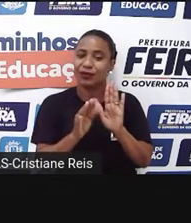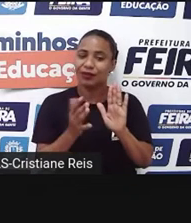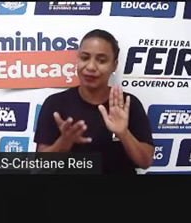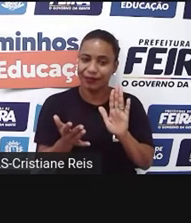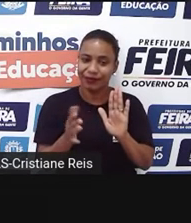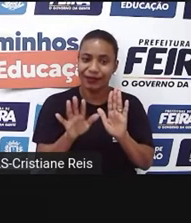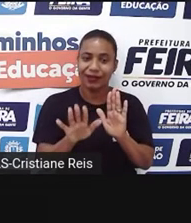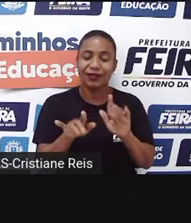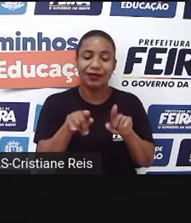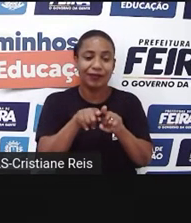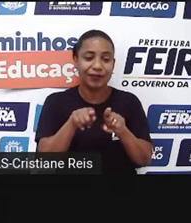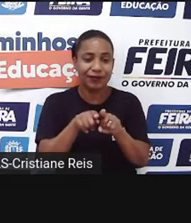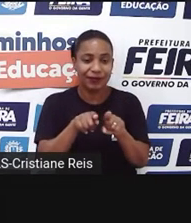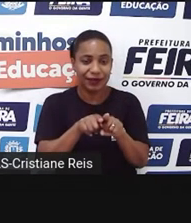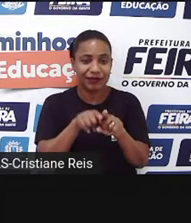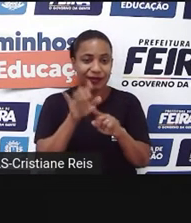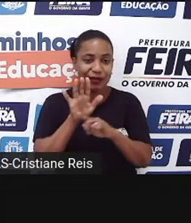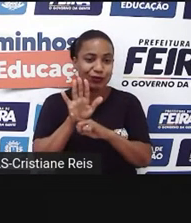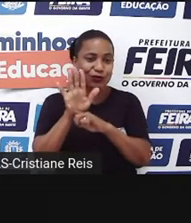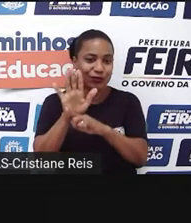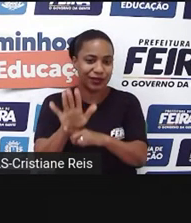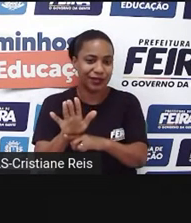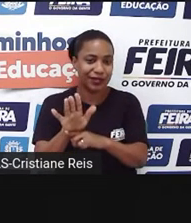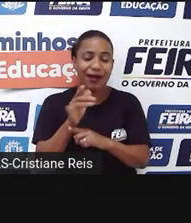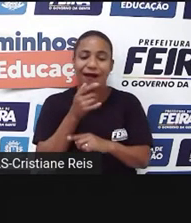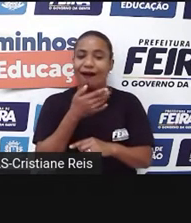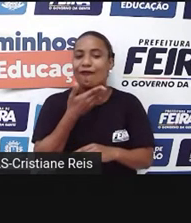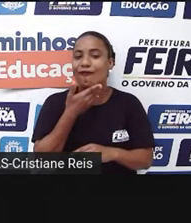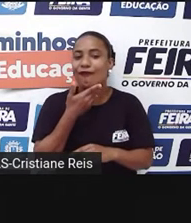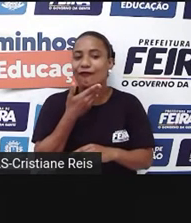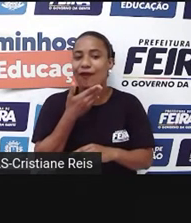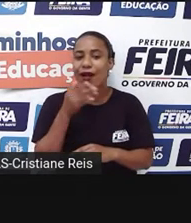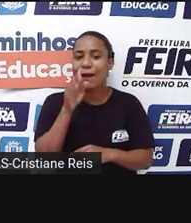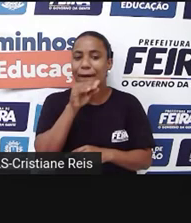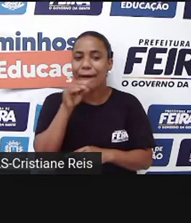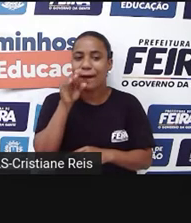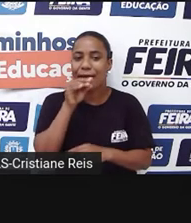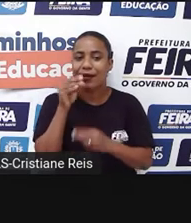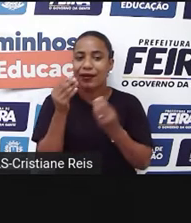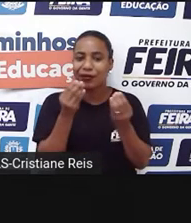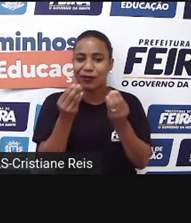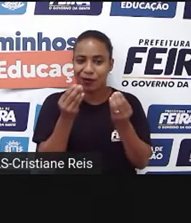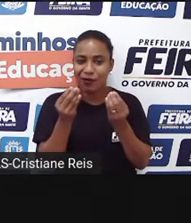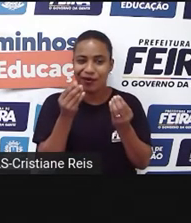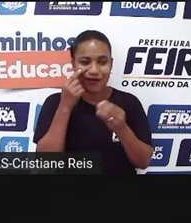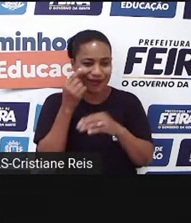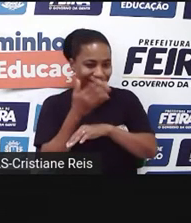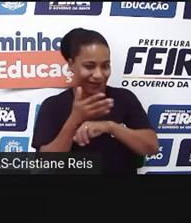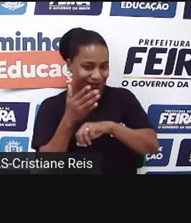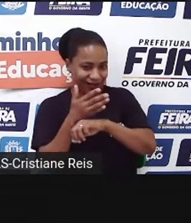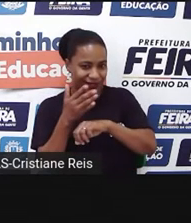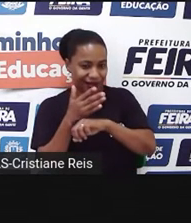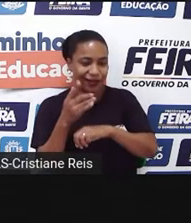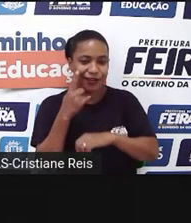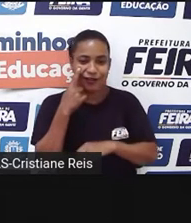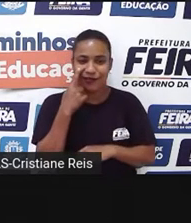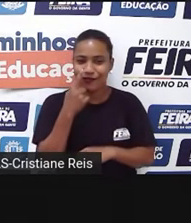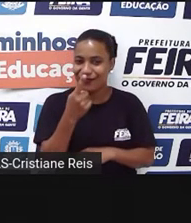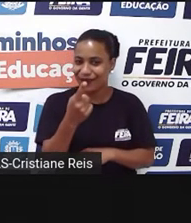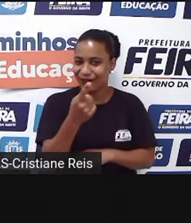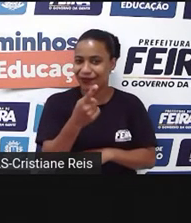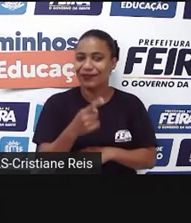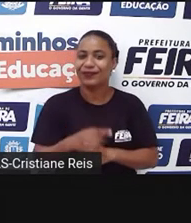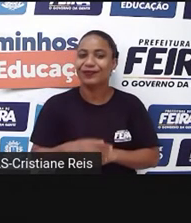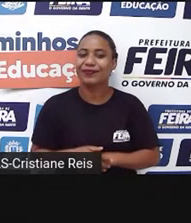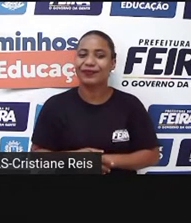nossa língua, mas também no que diz respeito à pronúncia. Então vamos junto comigo fazer esse exercício agora? Listen, please. Vamos